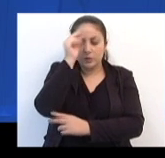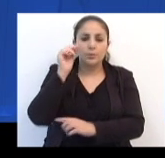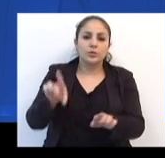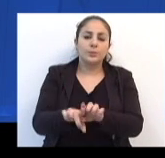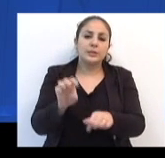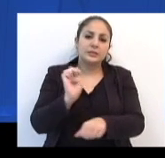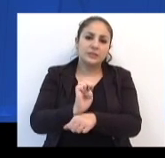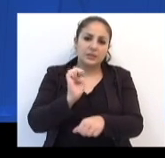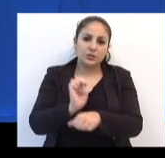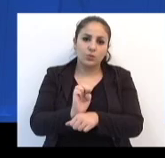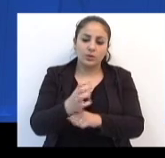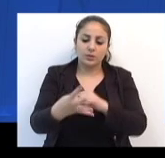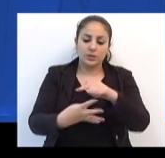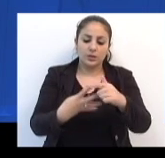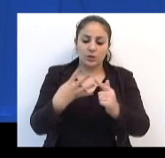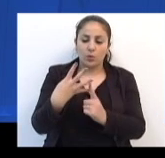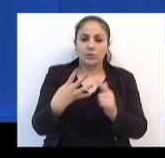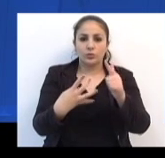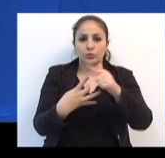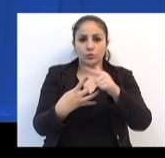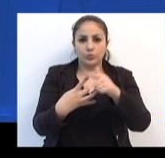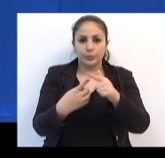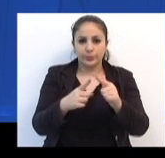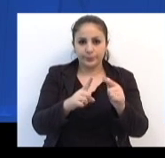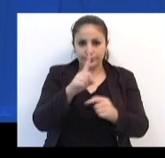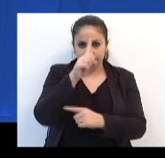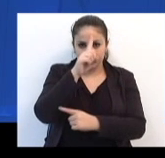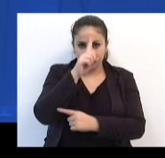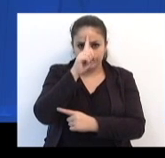e estadual, em quatro categorias.